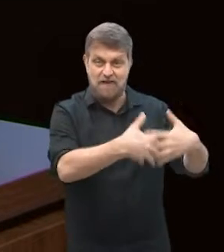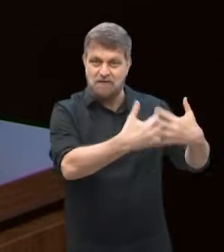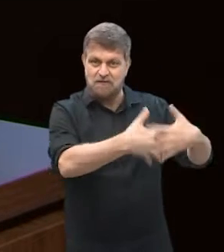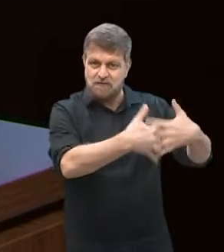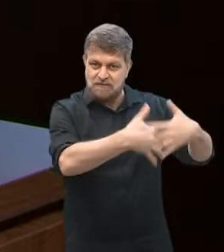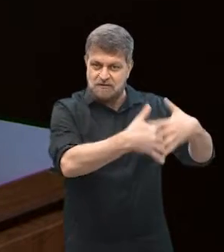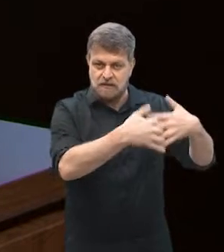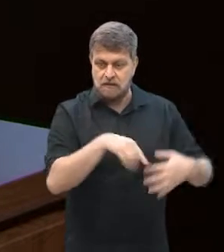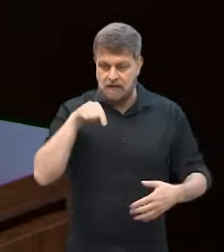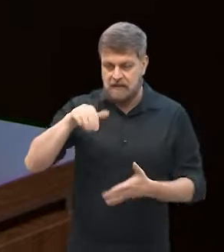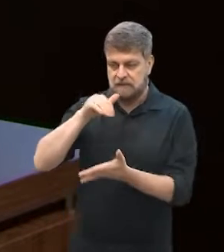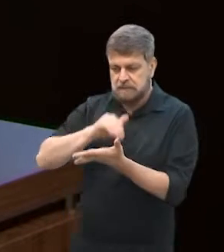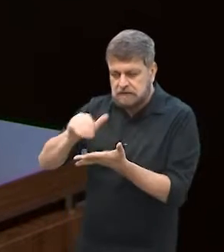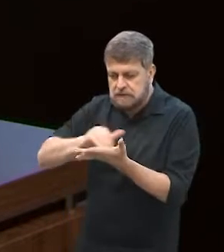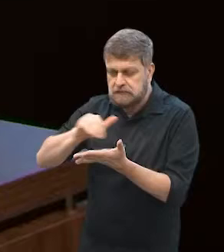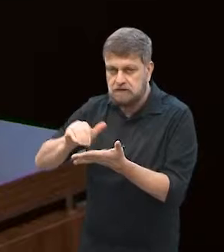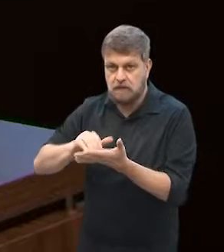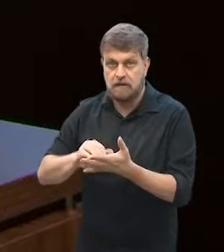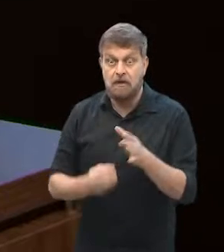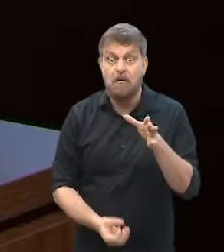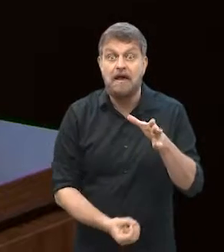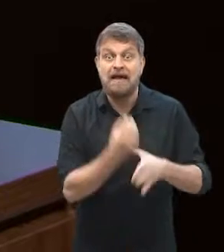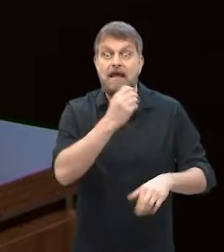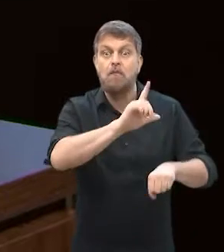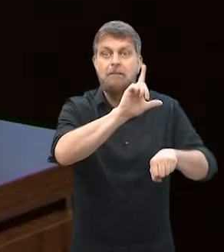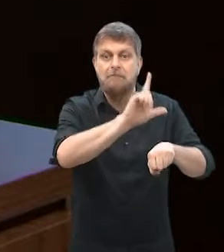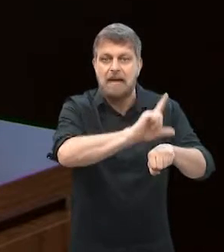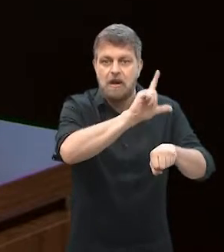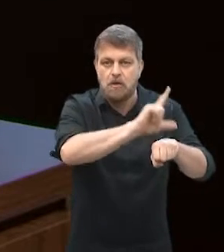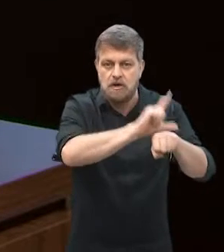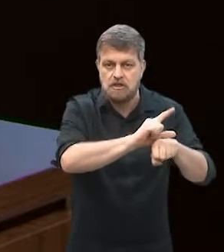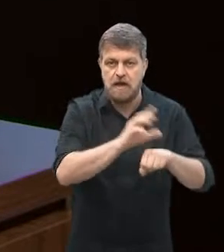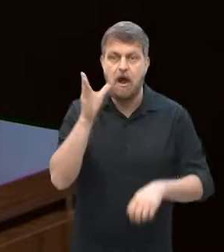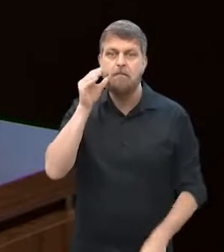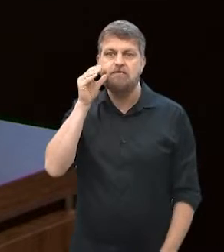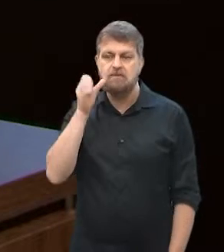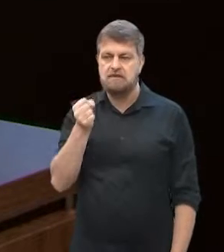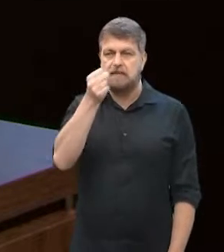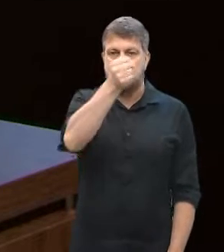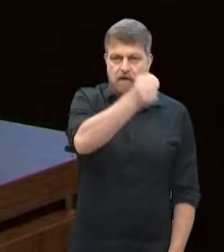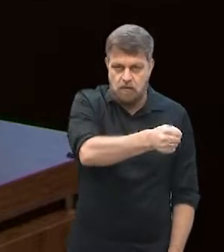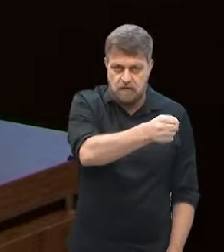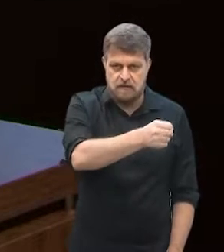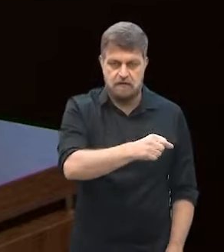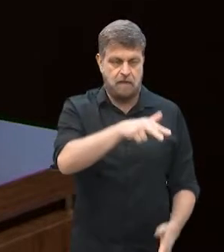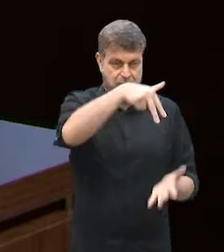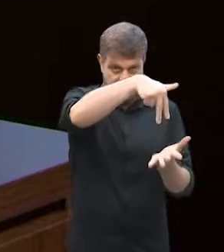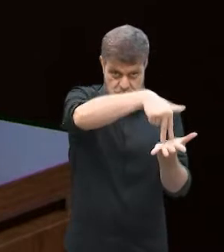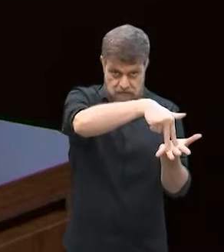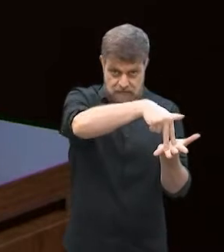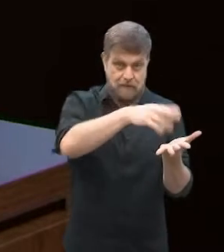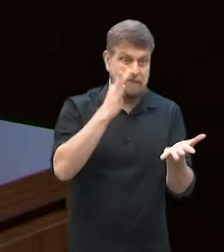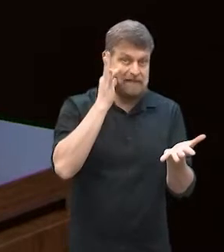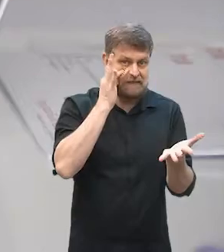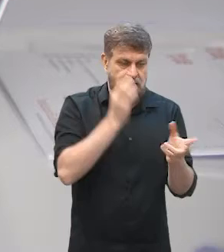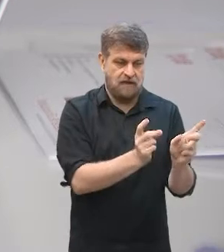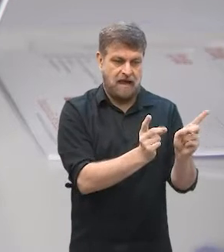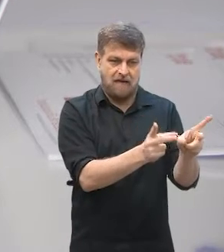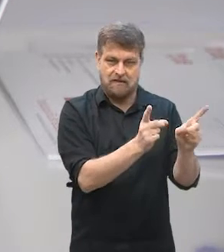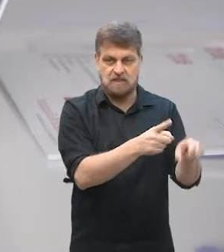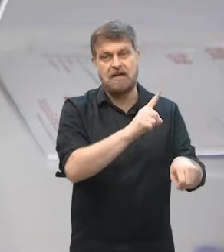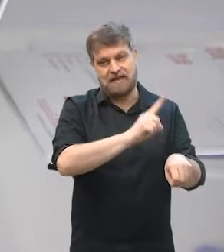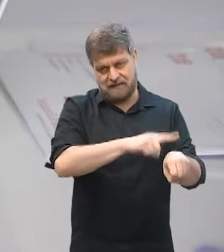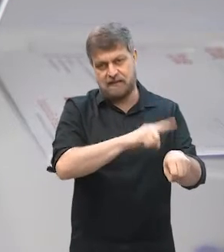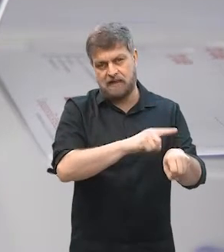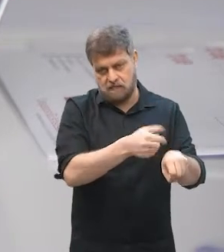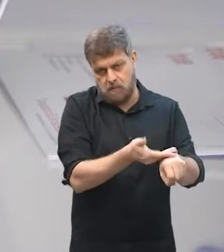né? Porque eu mesmo no escritório, abri uma loja, coloquei uma funcionária, que ela fazia a mesma função que eu, só que aí ela tinha mais